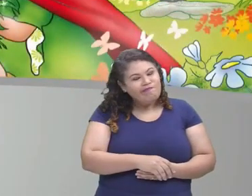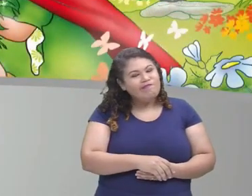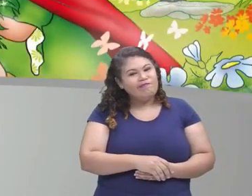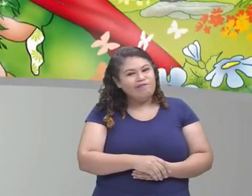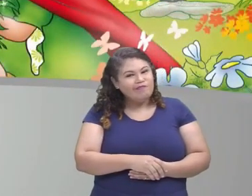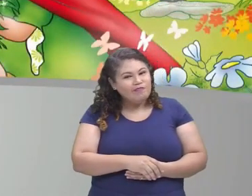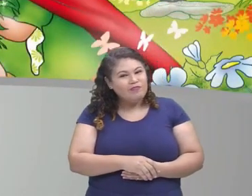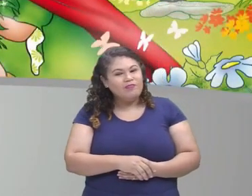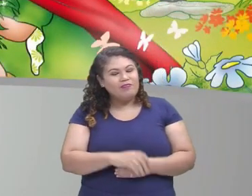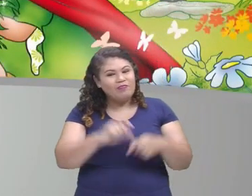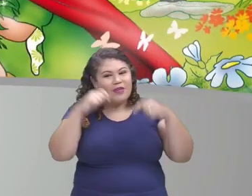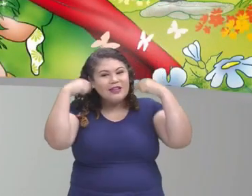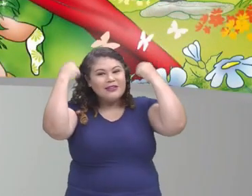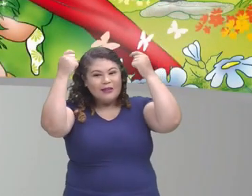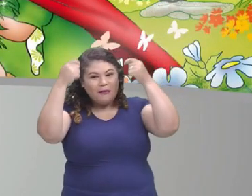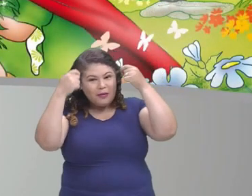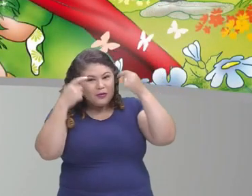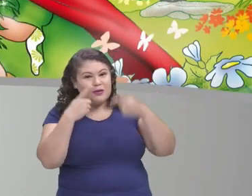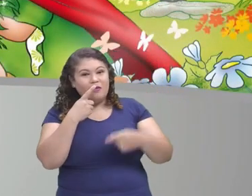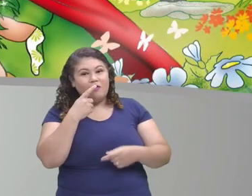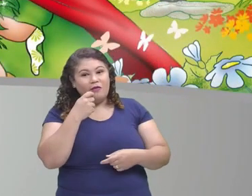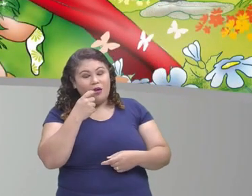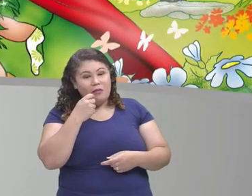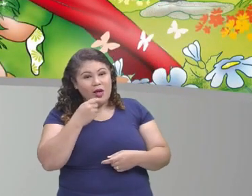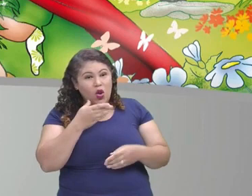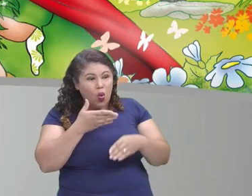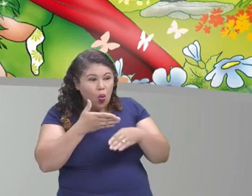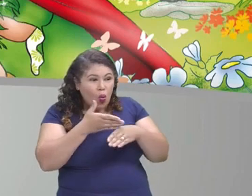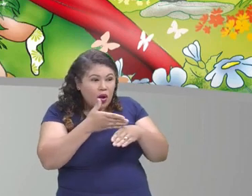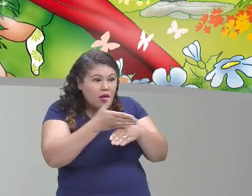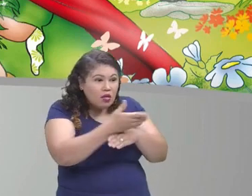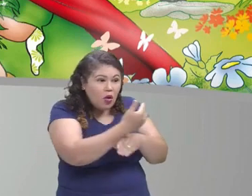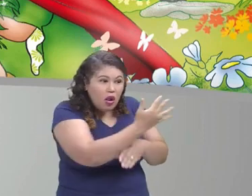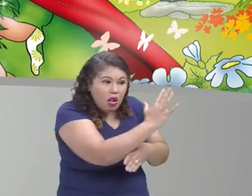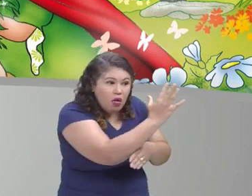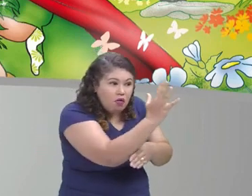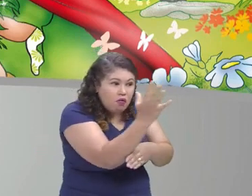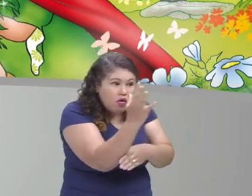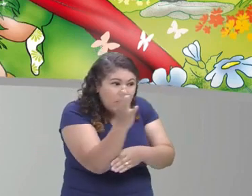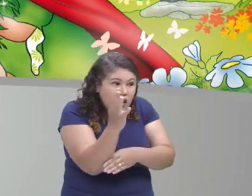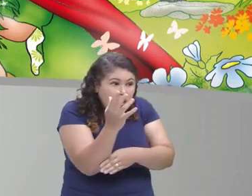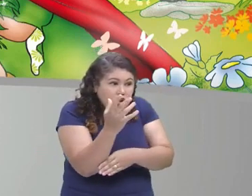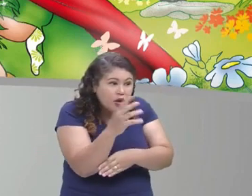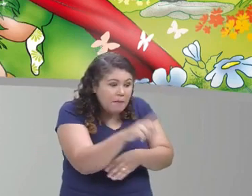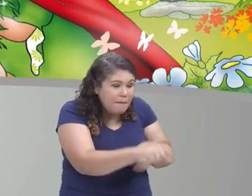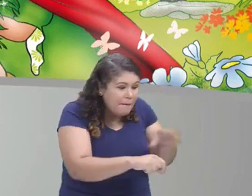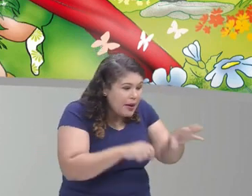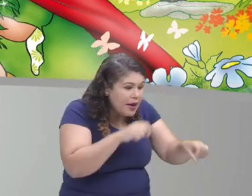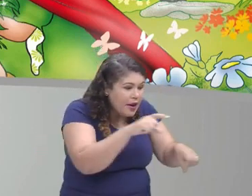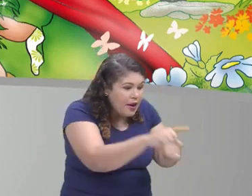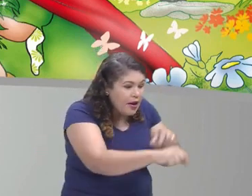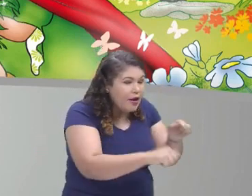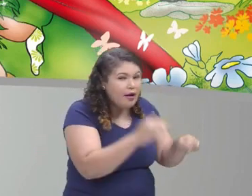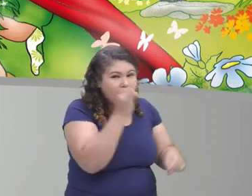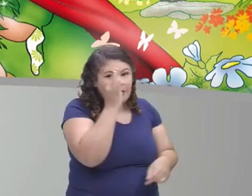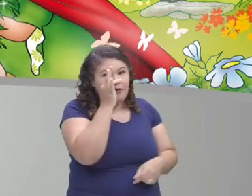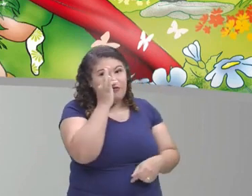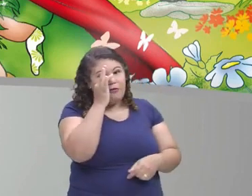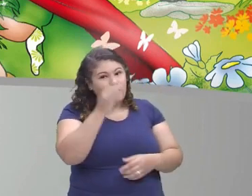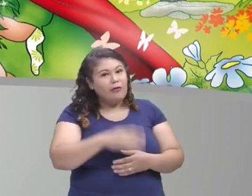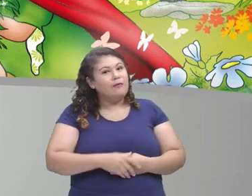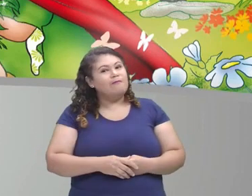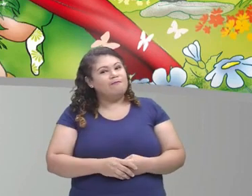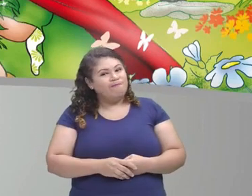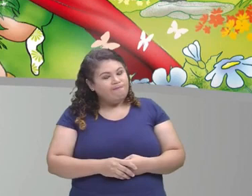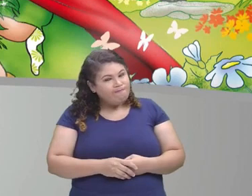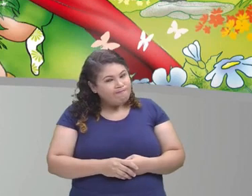Chapeuzinho Vermelho foi para dentro da floresta densa para colher as flores. E isso